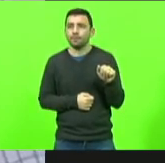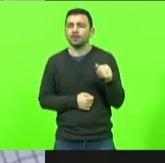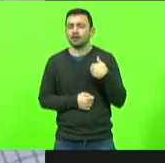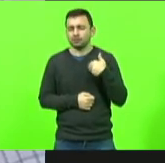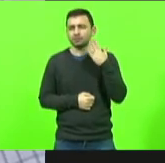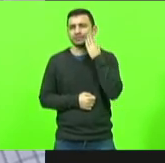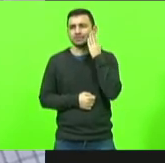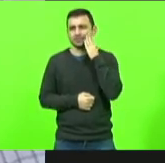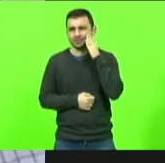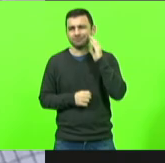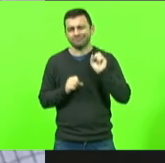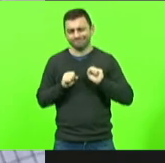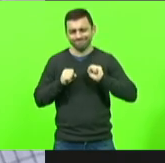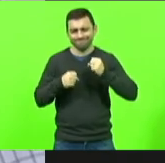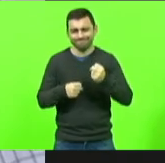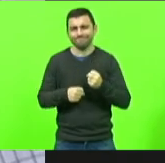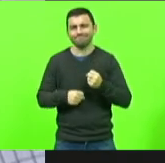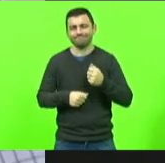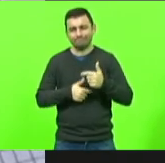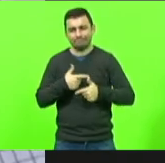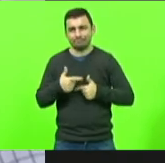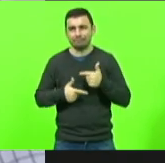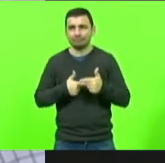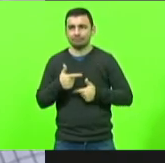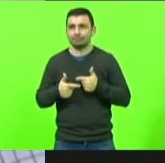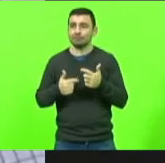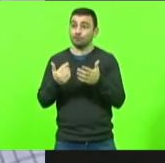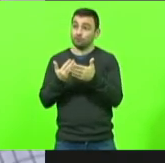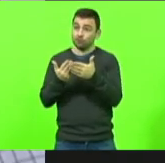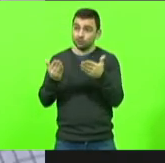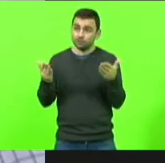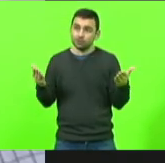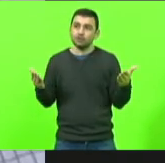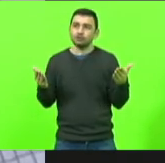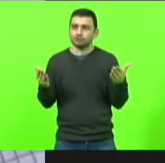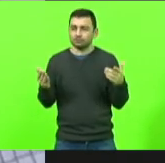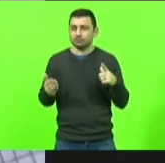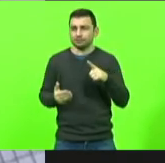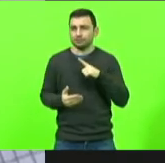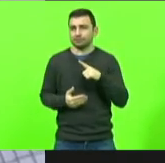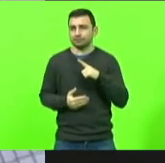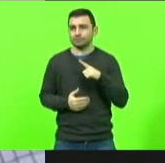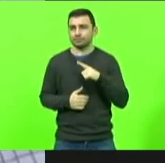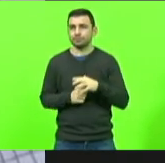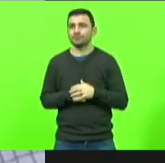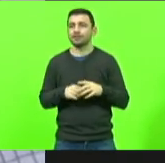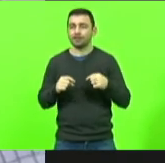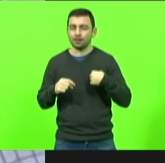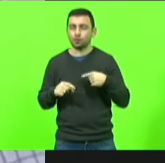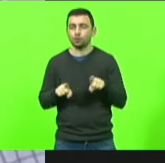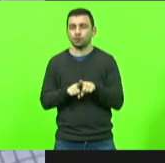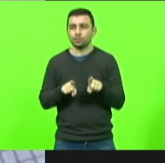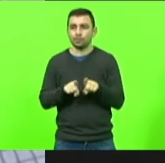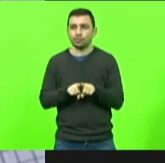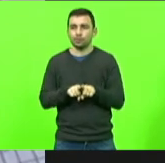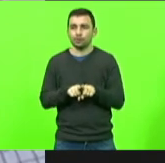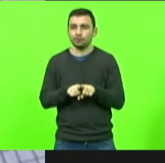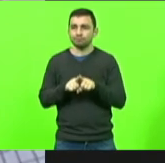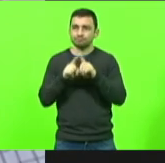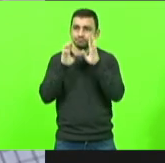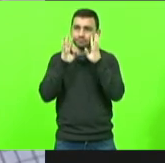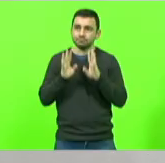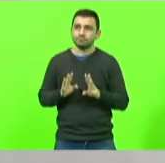dedicação e do trabalho que vocês que vocês prestam eu também ouvi doutora Cíntia